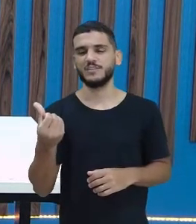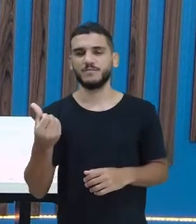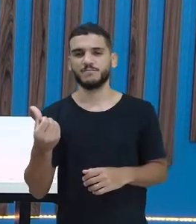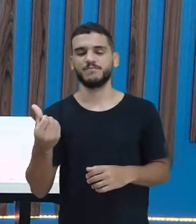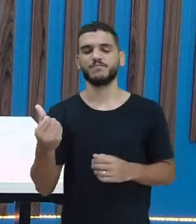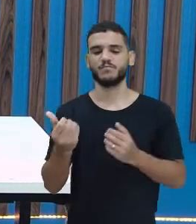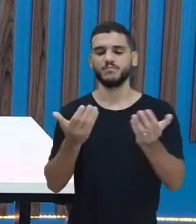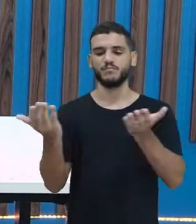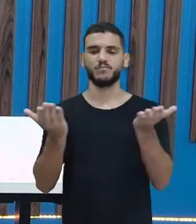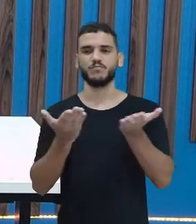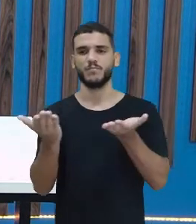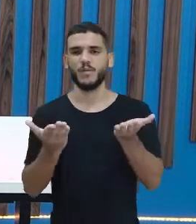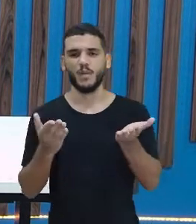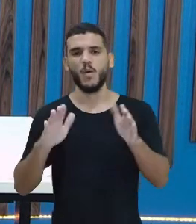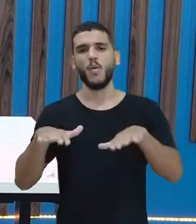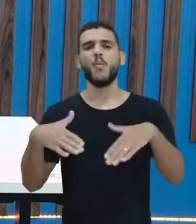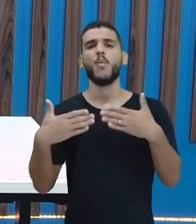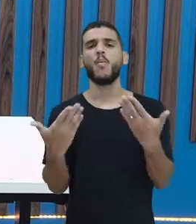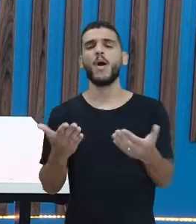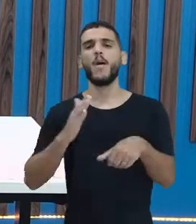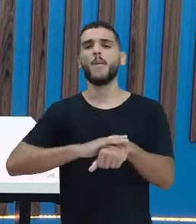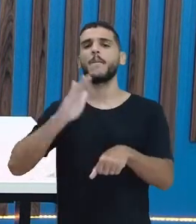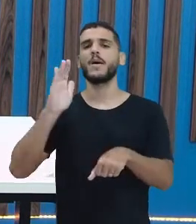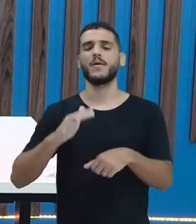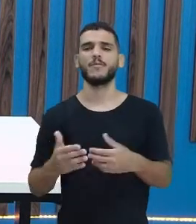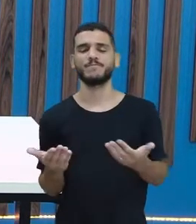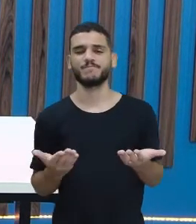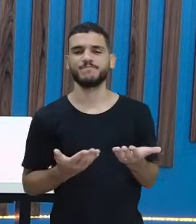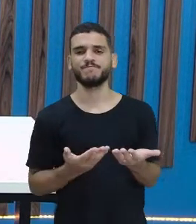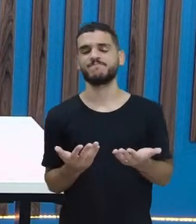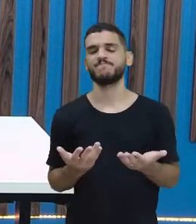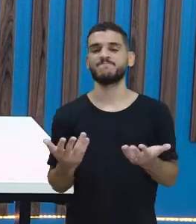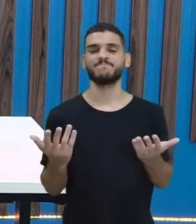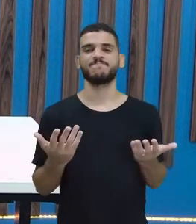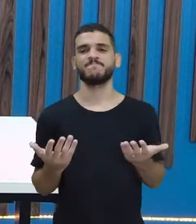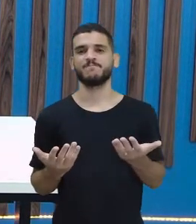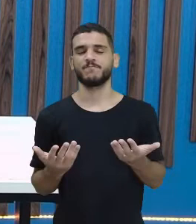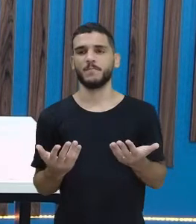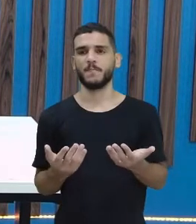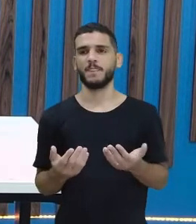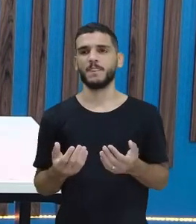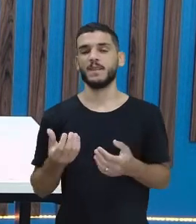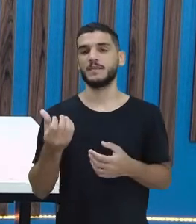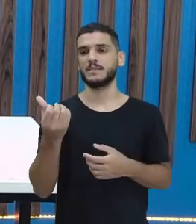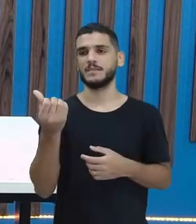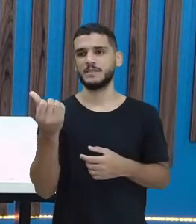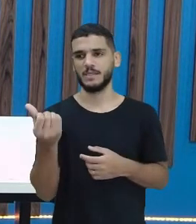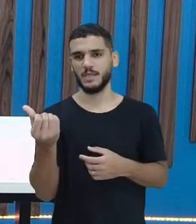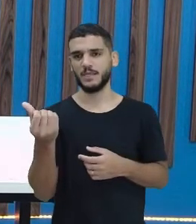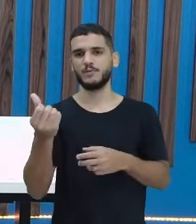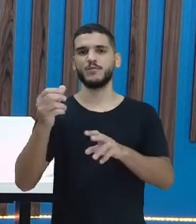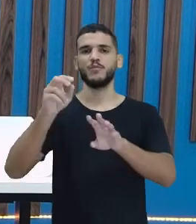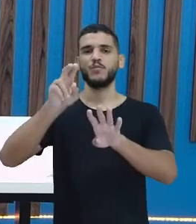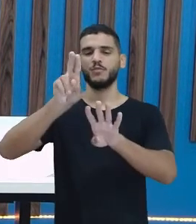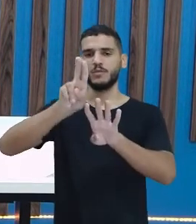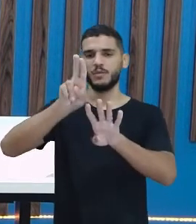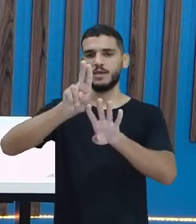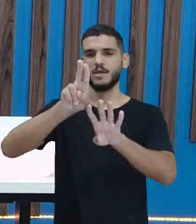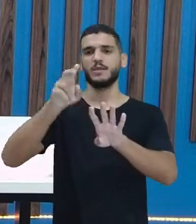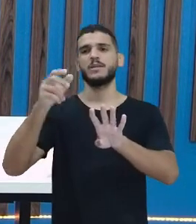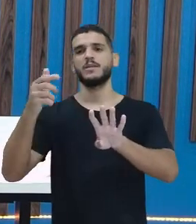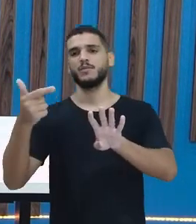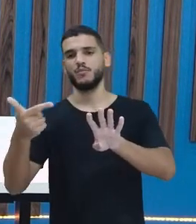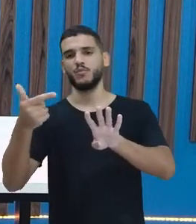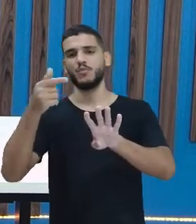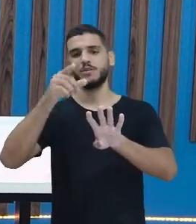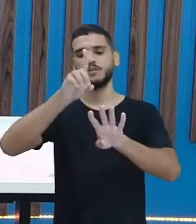26. O número 26 é composto por dois algarismos, tá certo? 6 unidades e 2